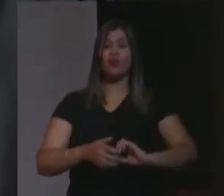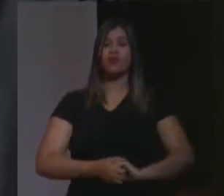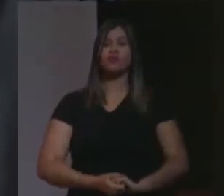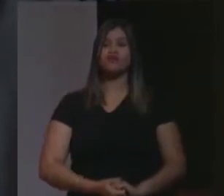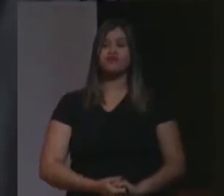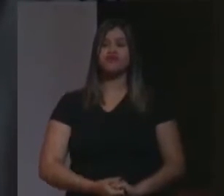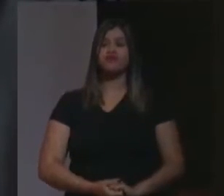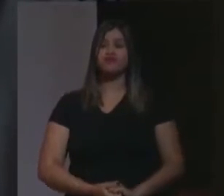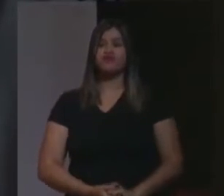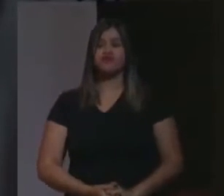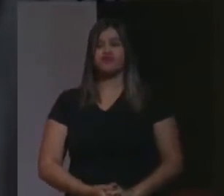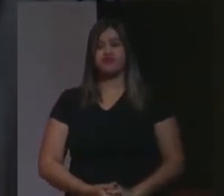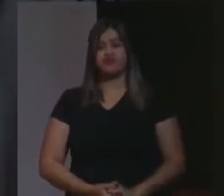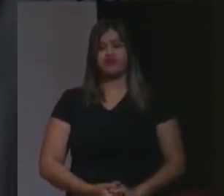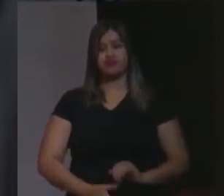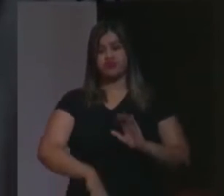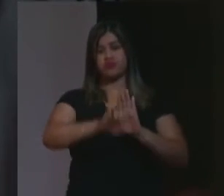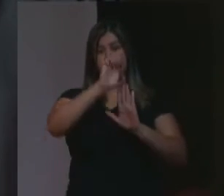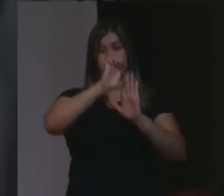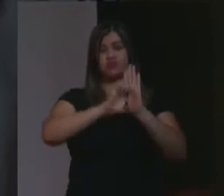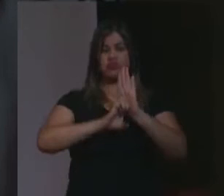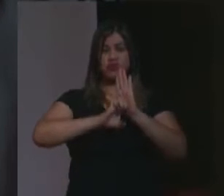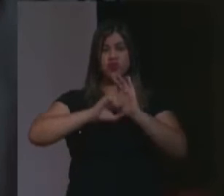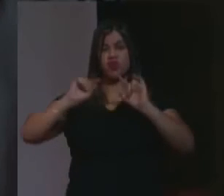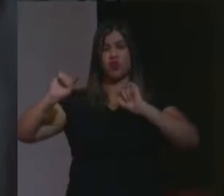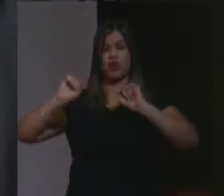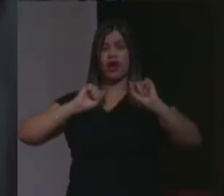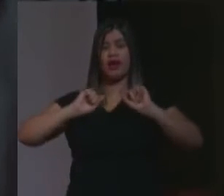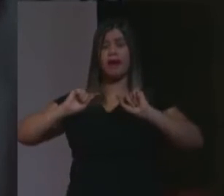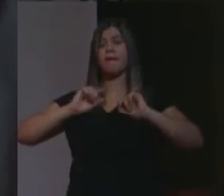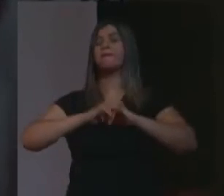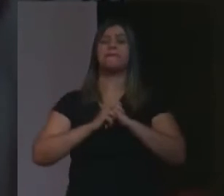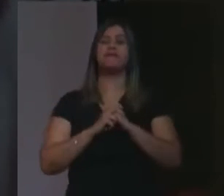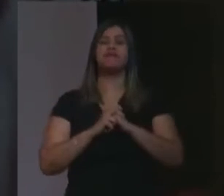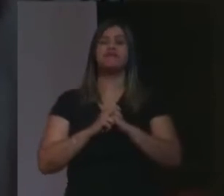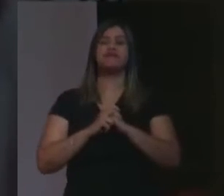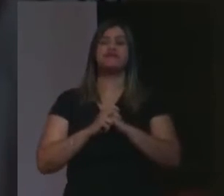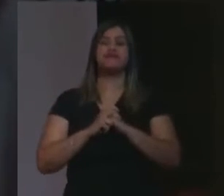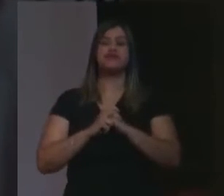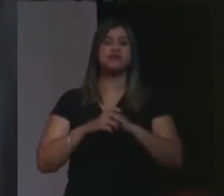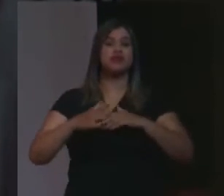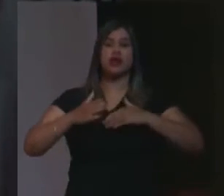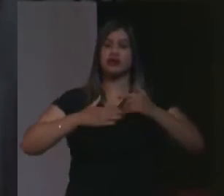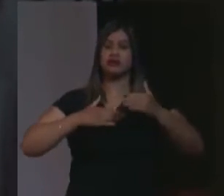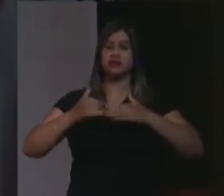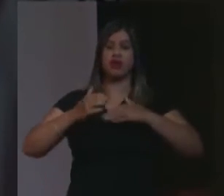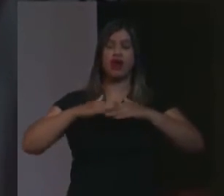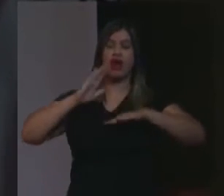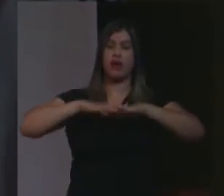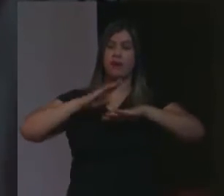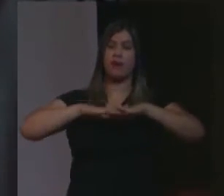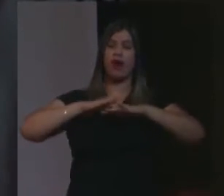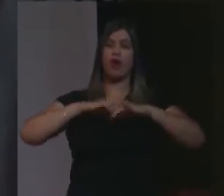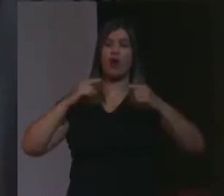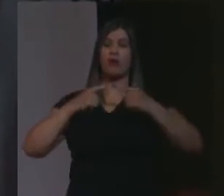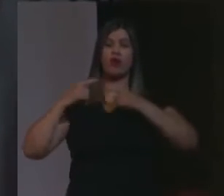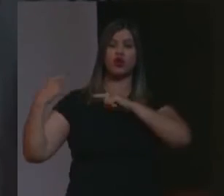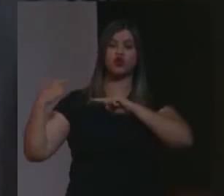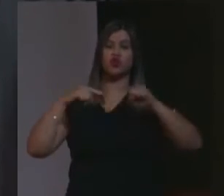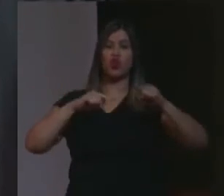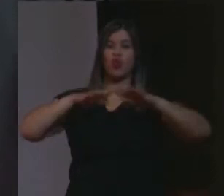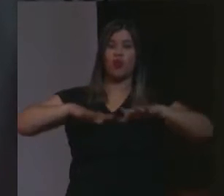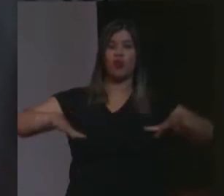para efeitos do presente estatuto incêndo por crime contra a humanidade, qualquer um dos atos seguintes quando cometido no quadro de um ataque